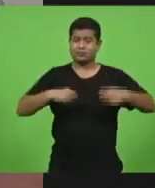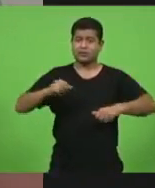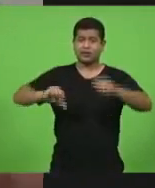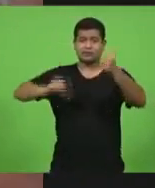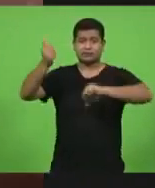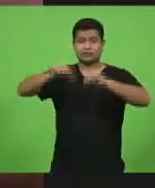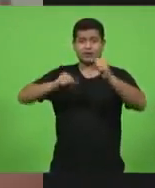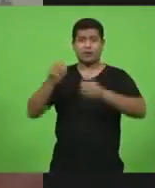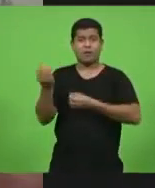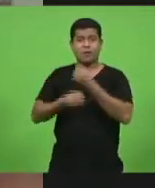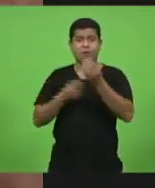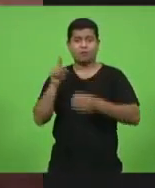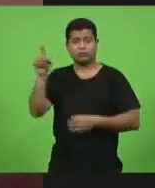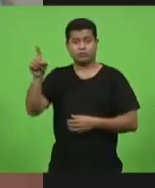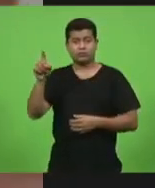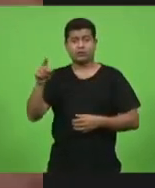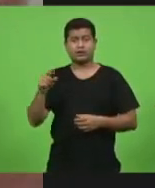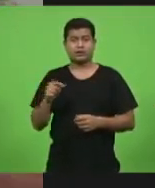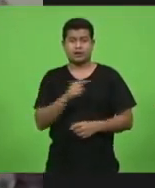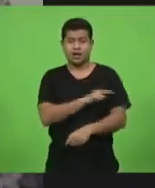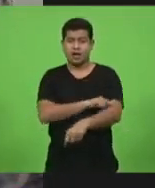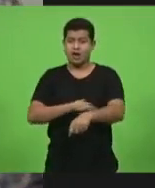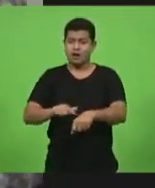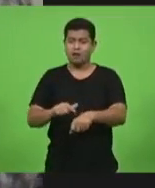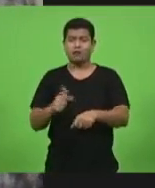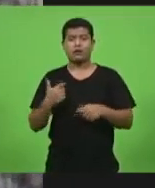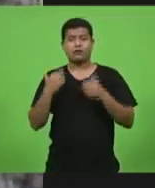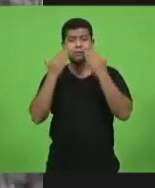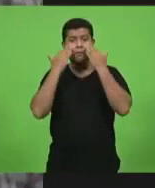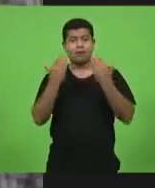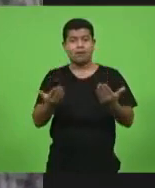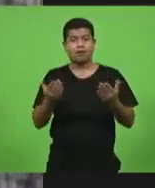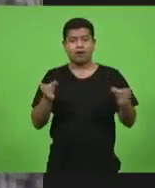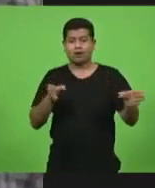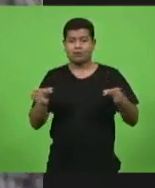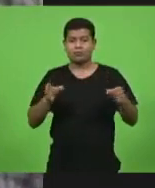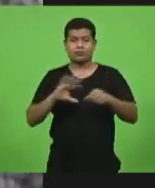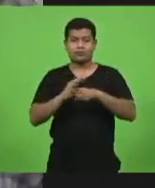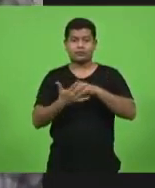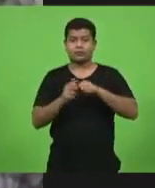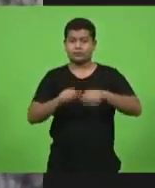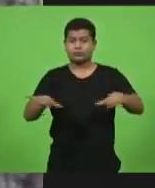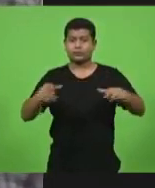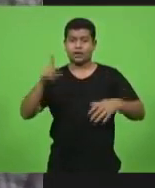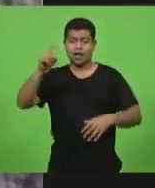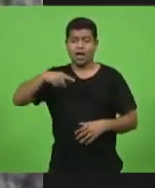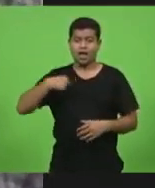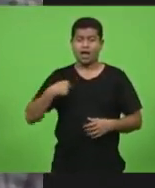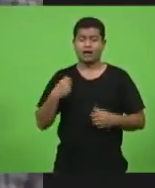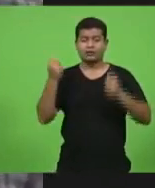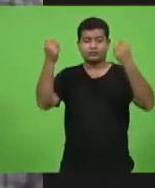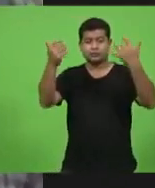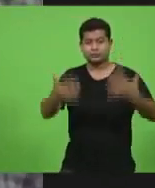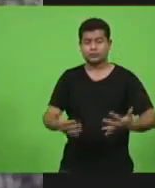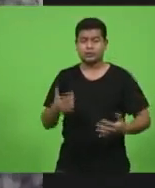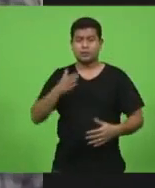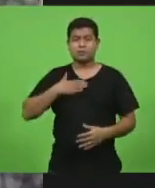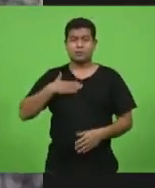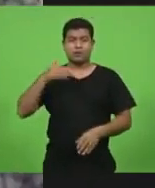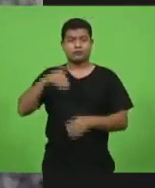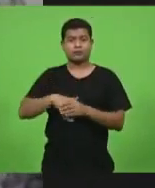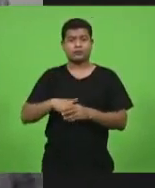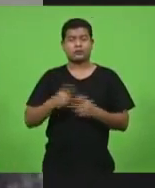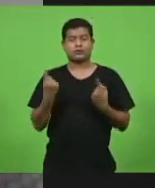ele se comporta perante a pandemia do covid-19 era isso senhor presidente e o meu voto é